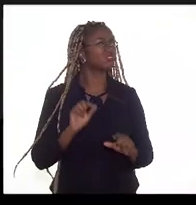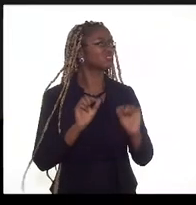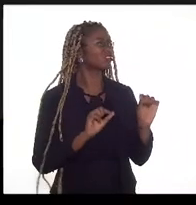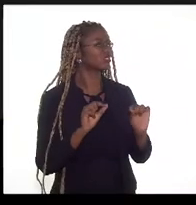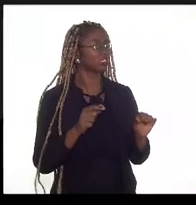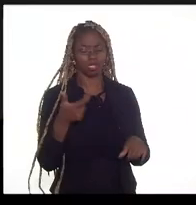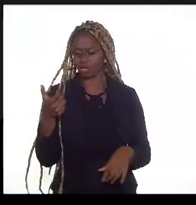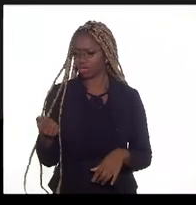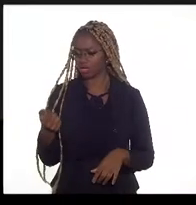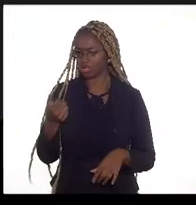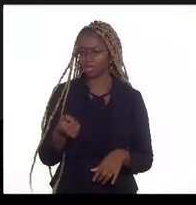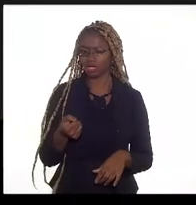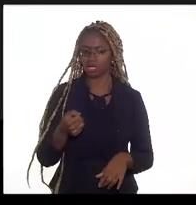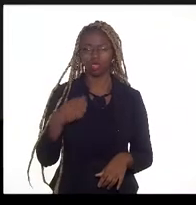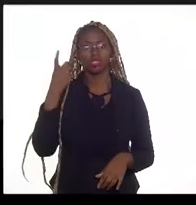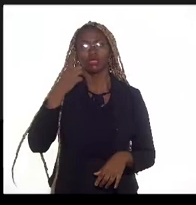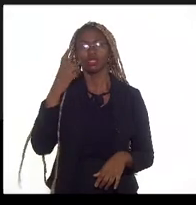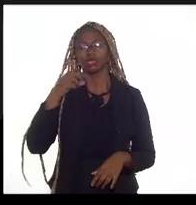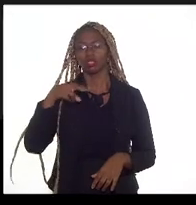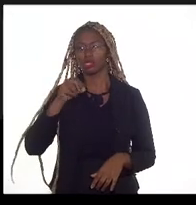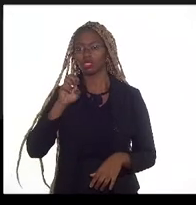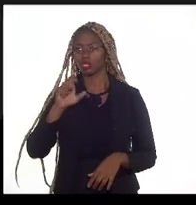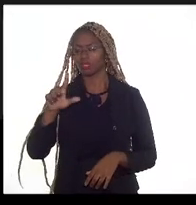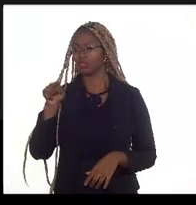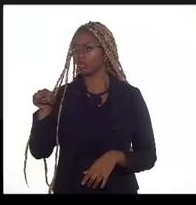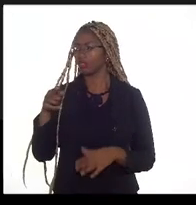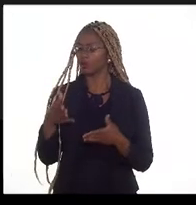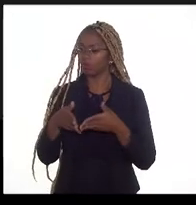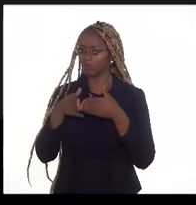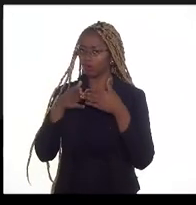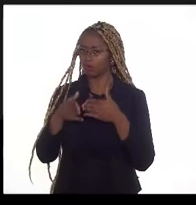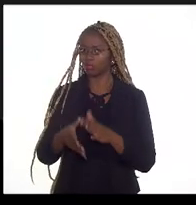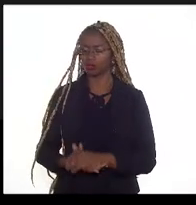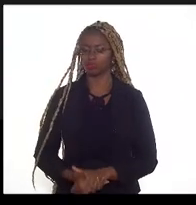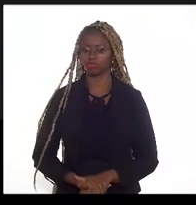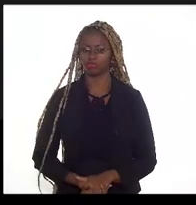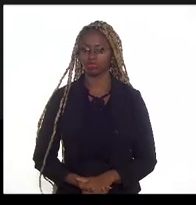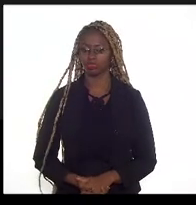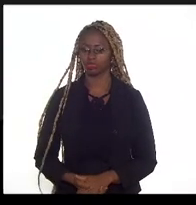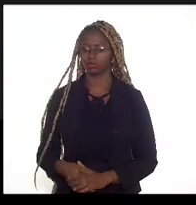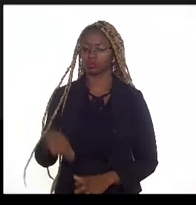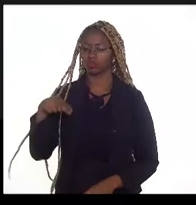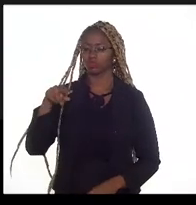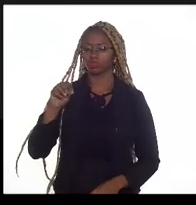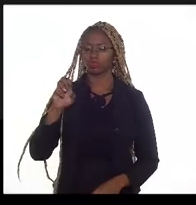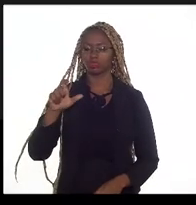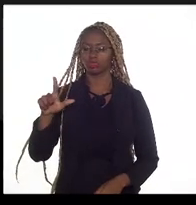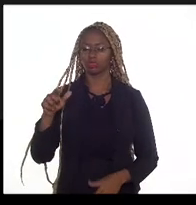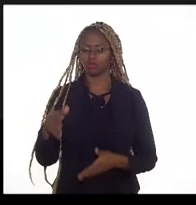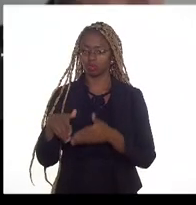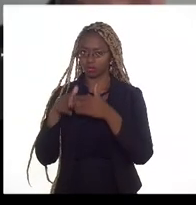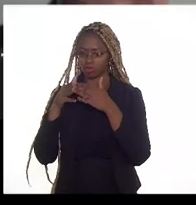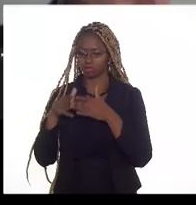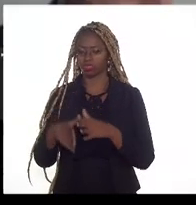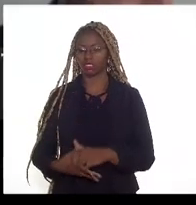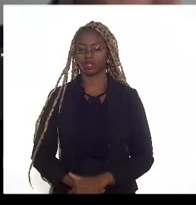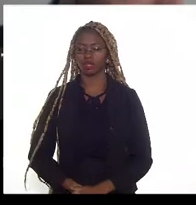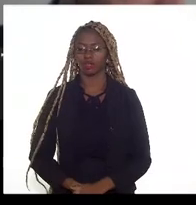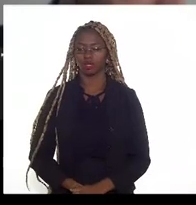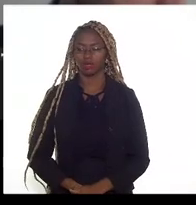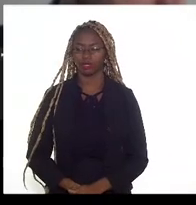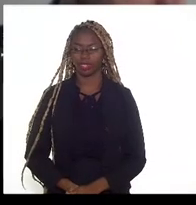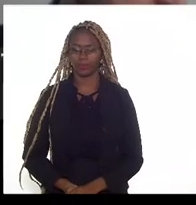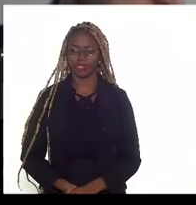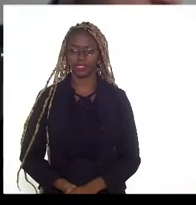controle. O do Noel de Carvalho. O do Noel de Carvalho está aberto. o do de Carvalho. Noel